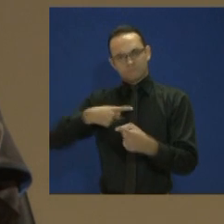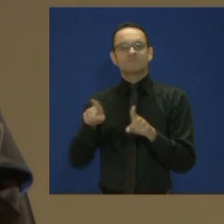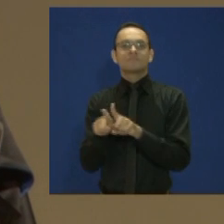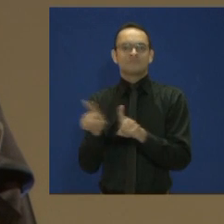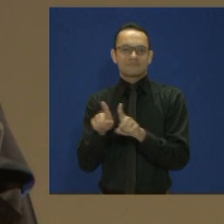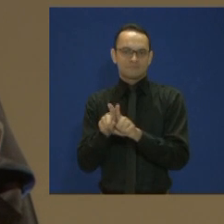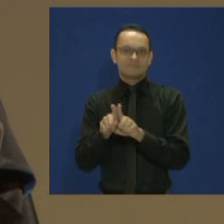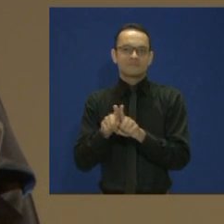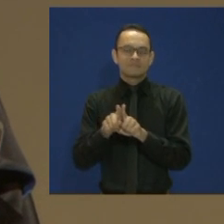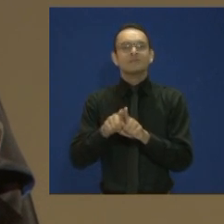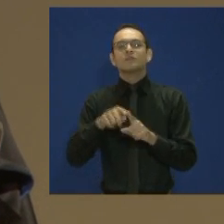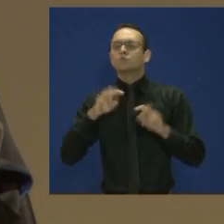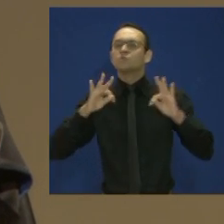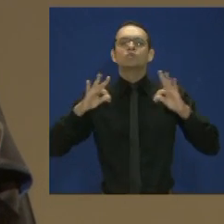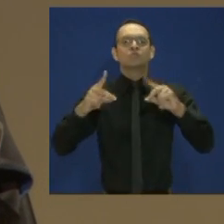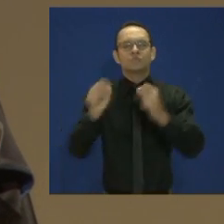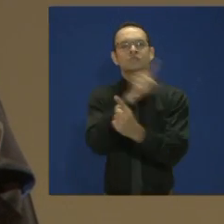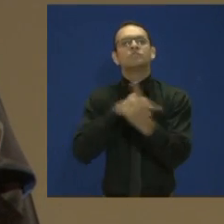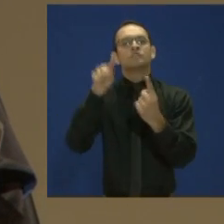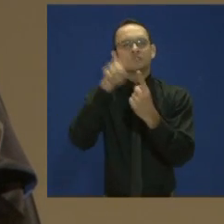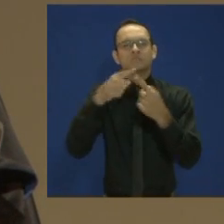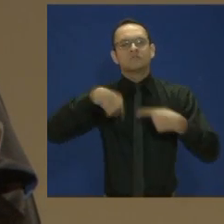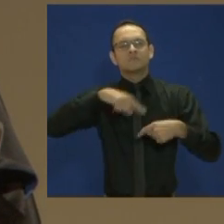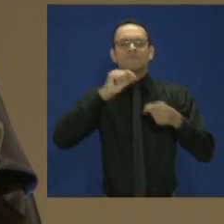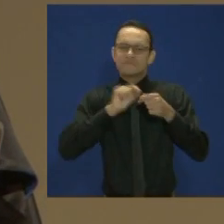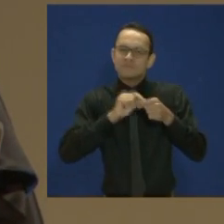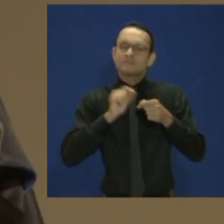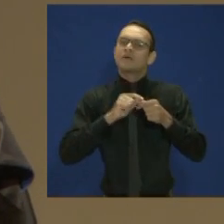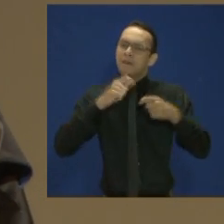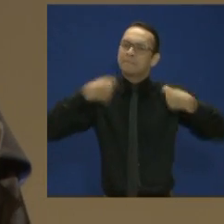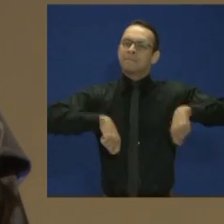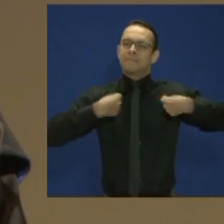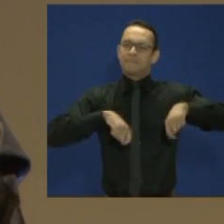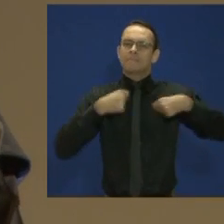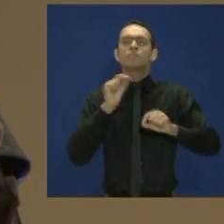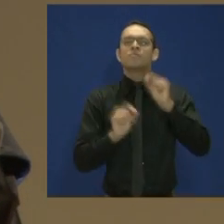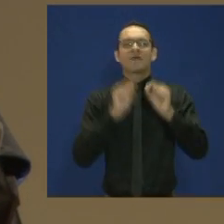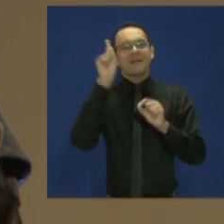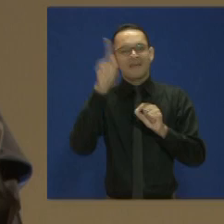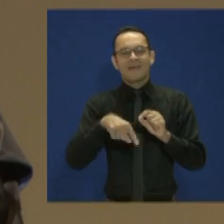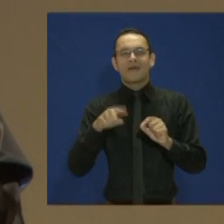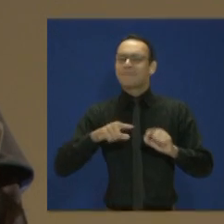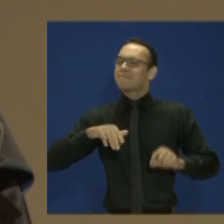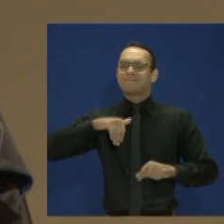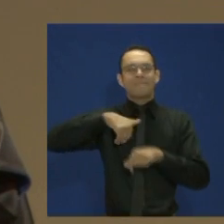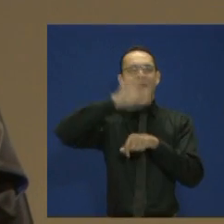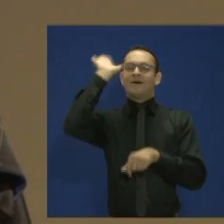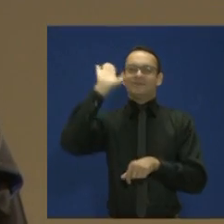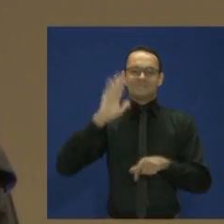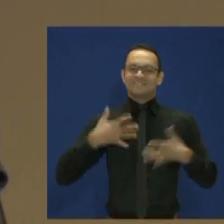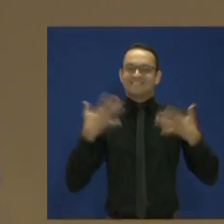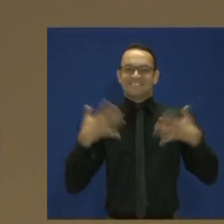realizações dos nossos objetivos impostos por nós mesmos é o que traz a maior alegria.